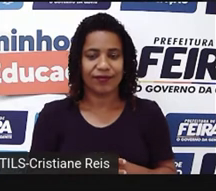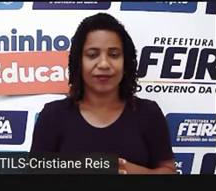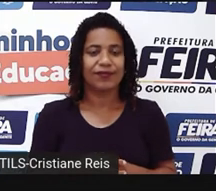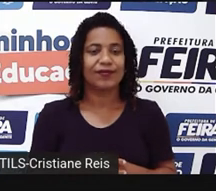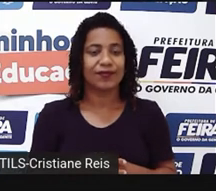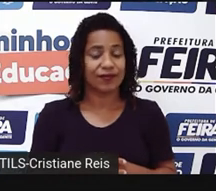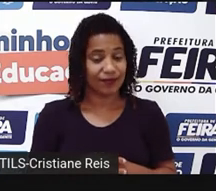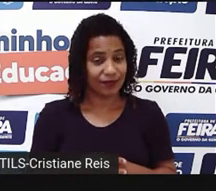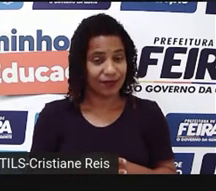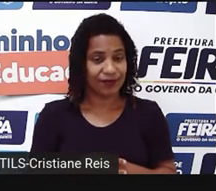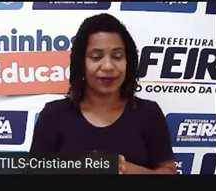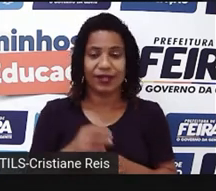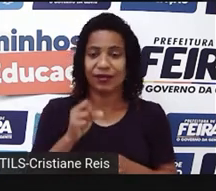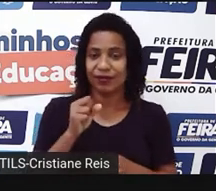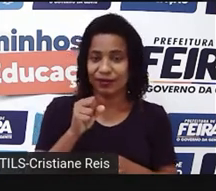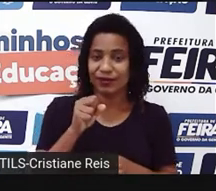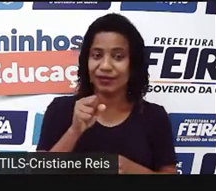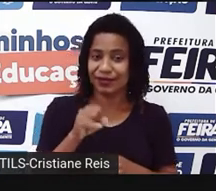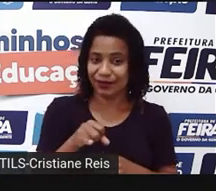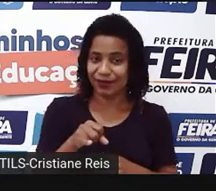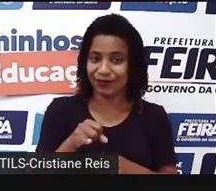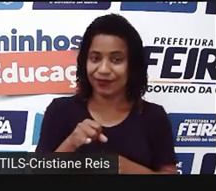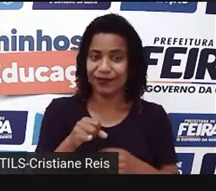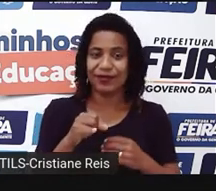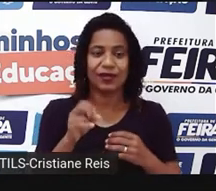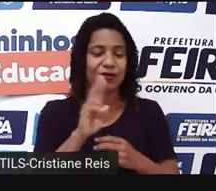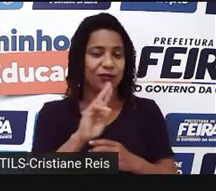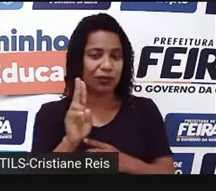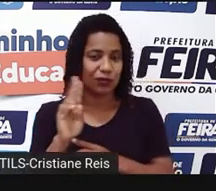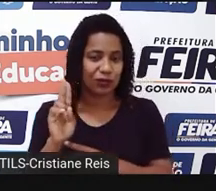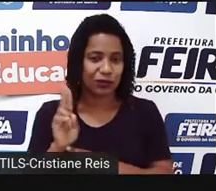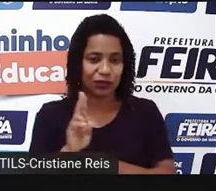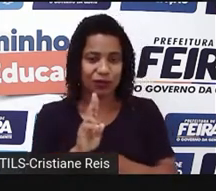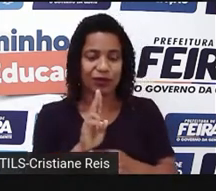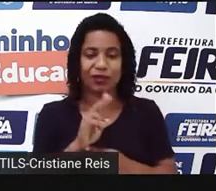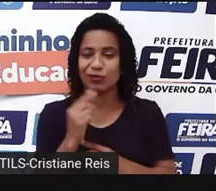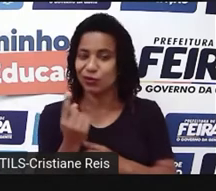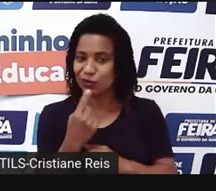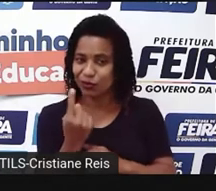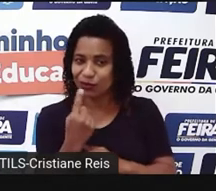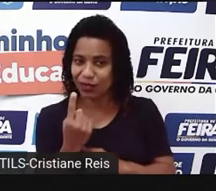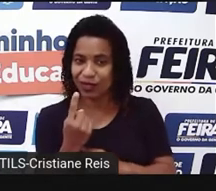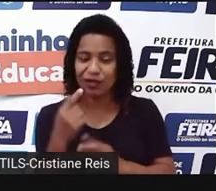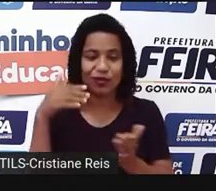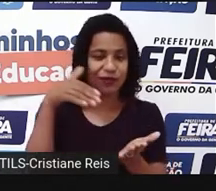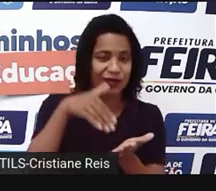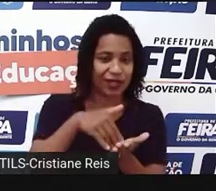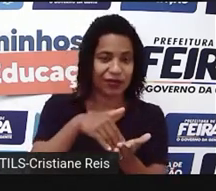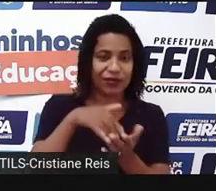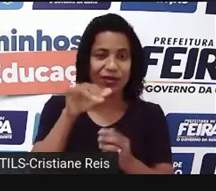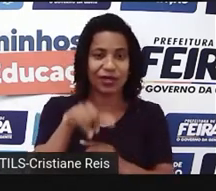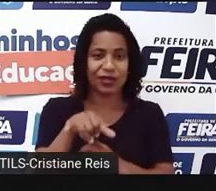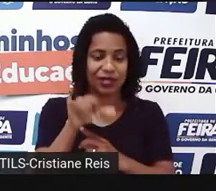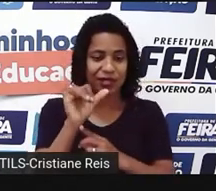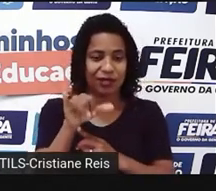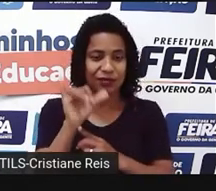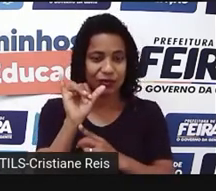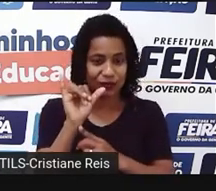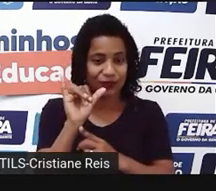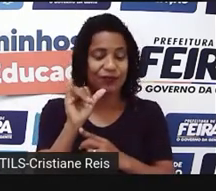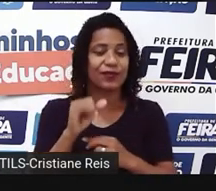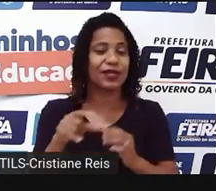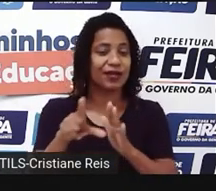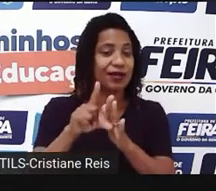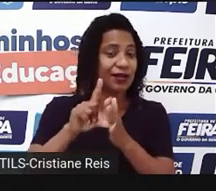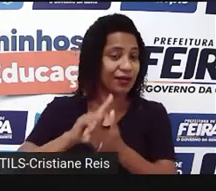Então, se o nome, né? No singular, terminar com y, no caso aqui city. E